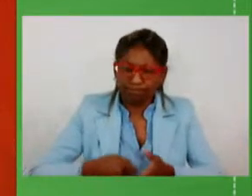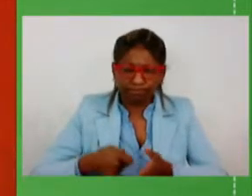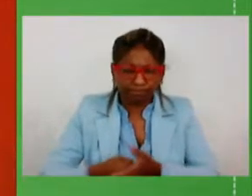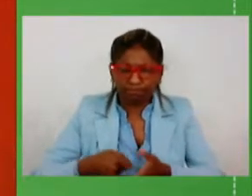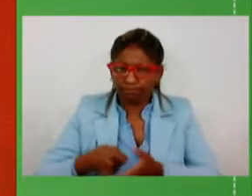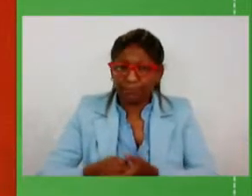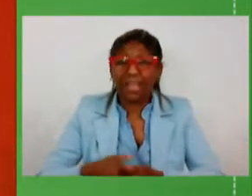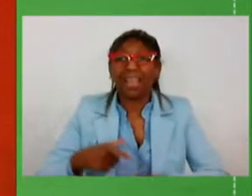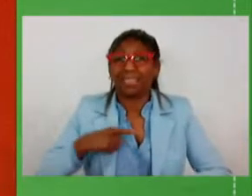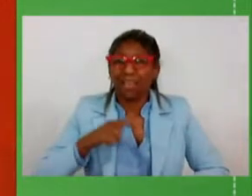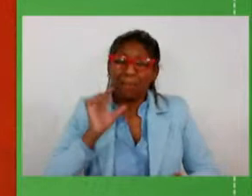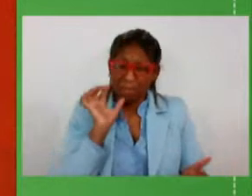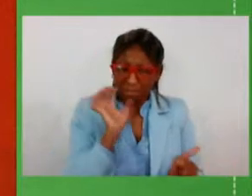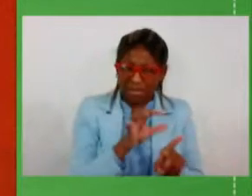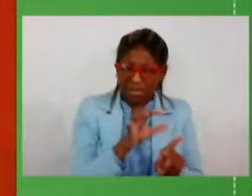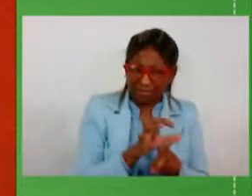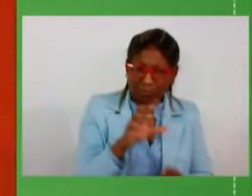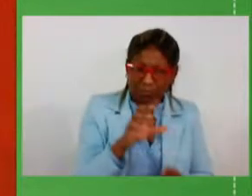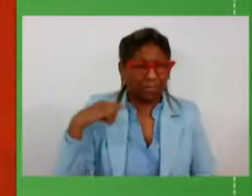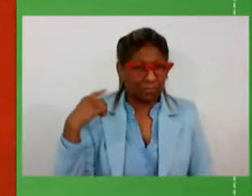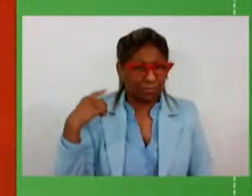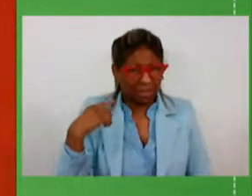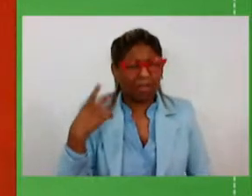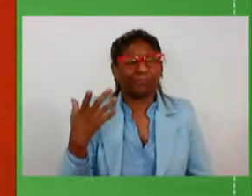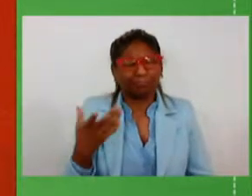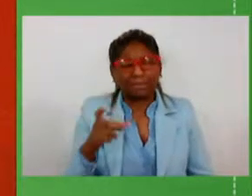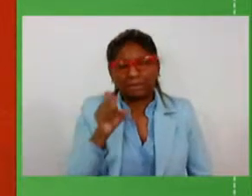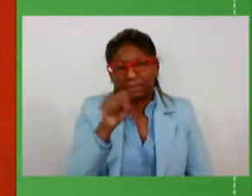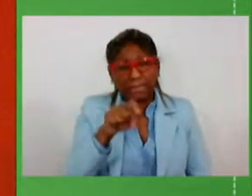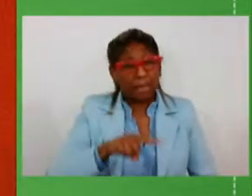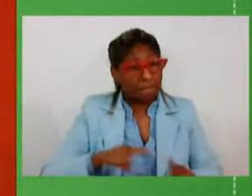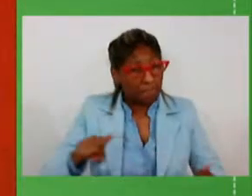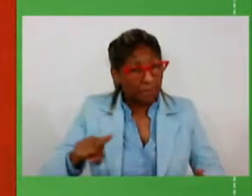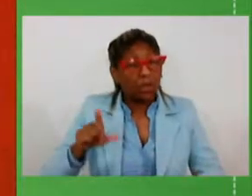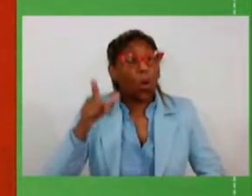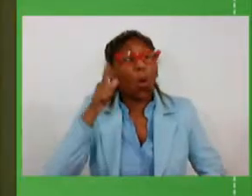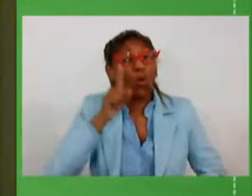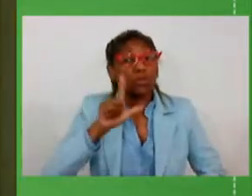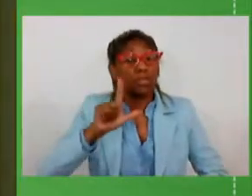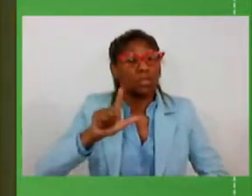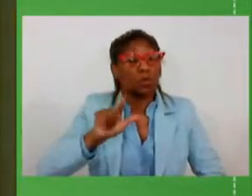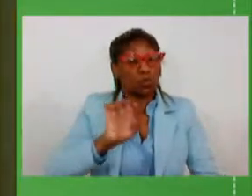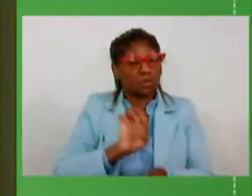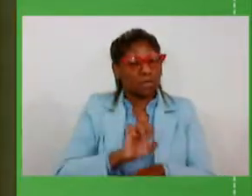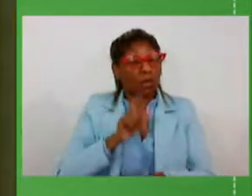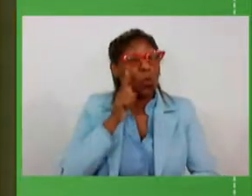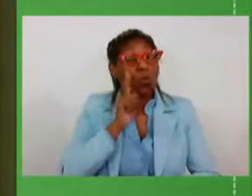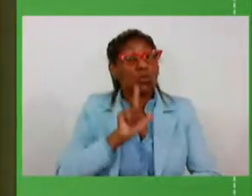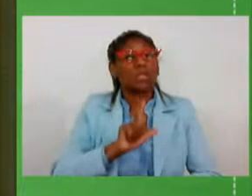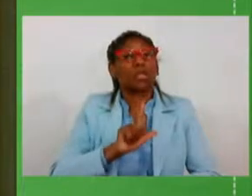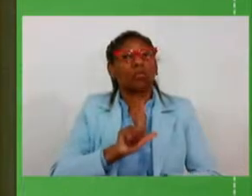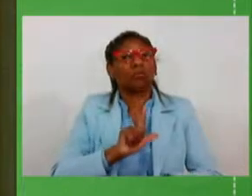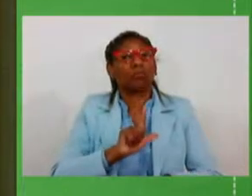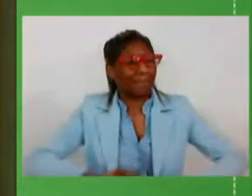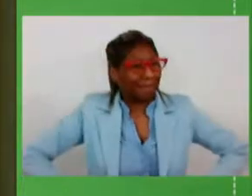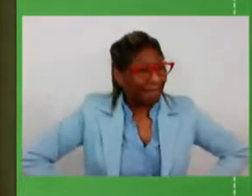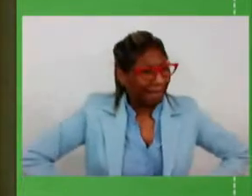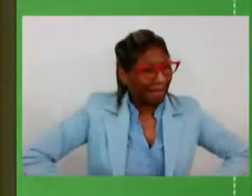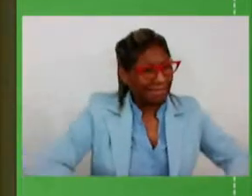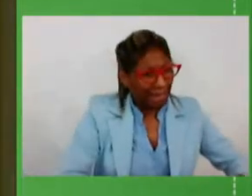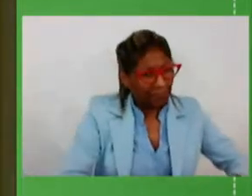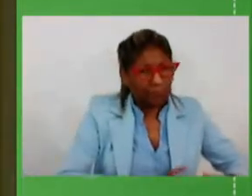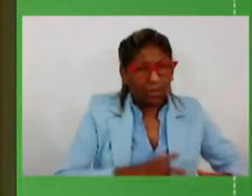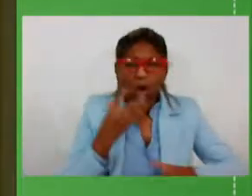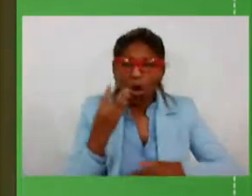sofreram diversas mas o Estado conseguiu enfrentar o tema da despesa estamos fazendo a